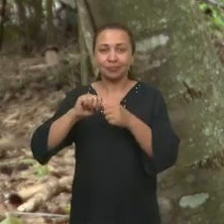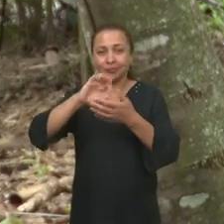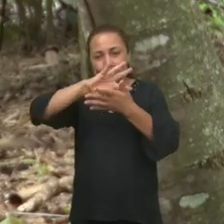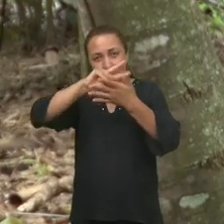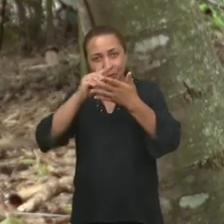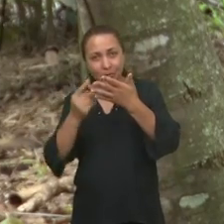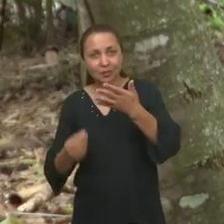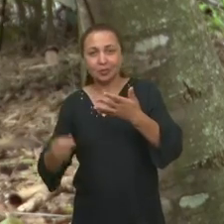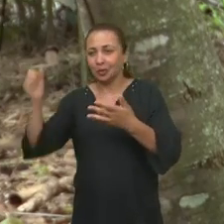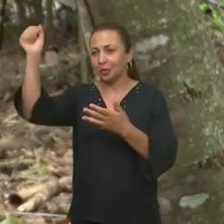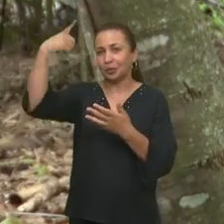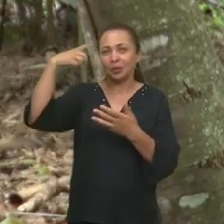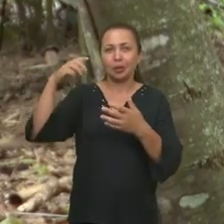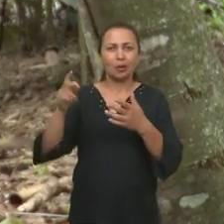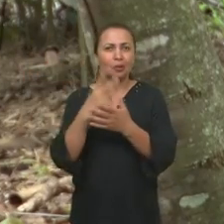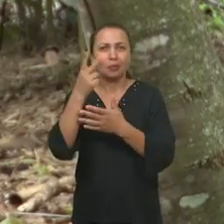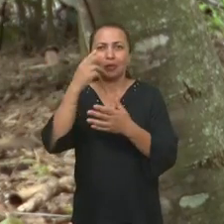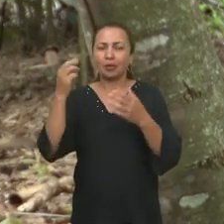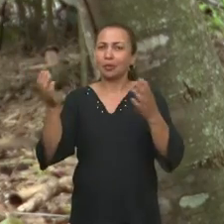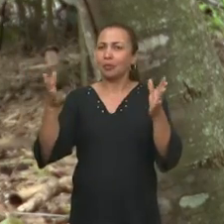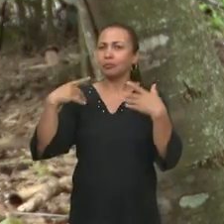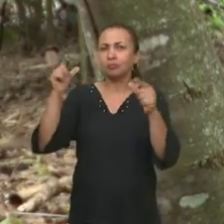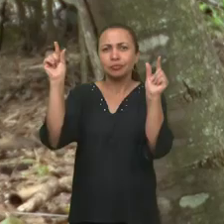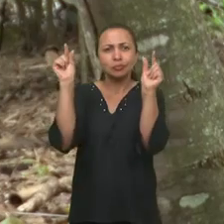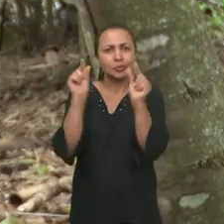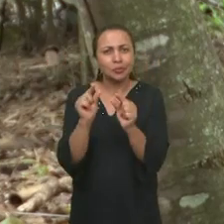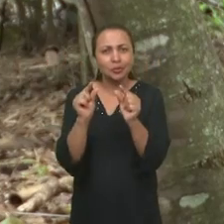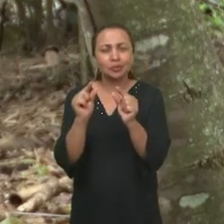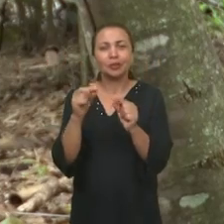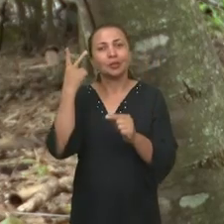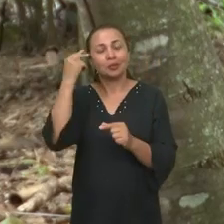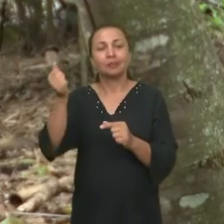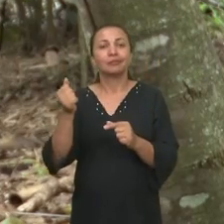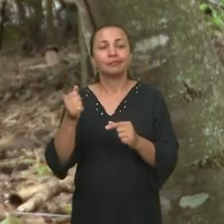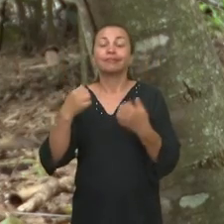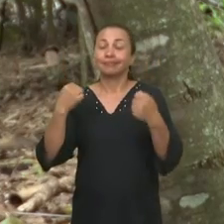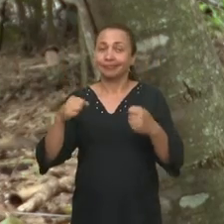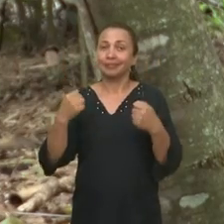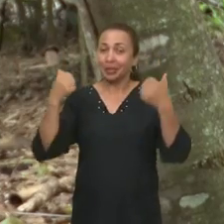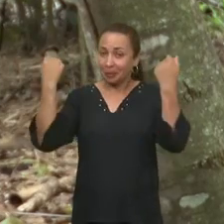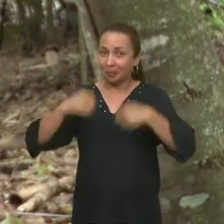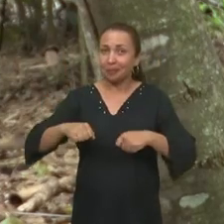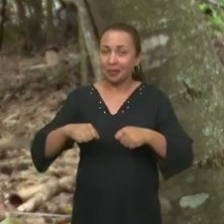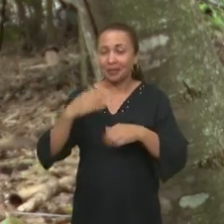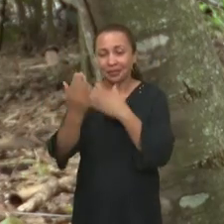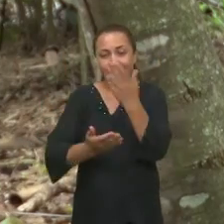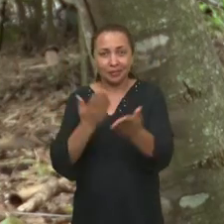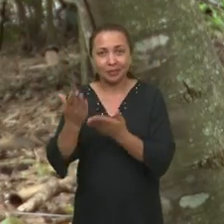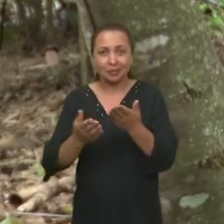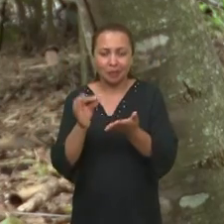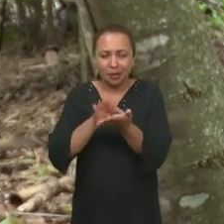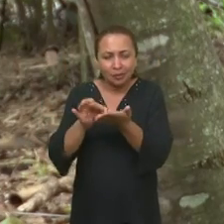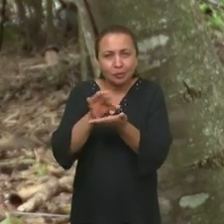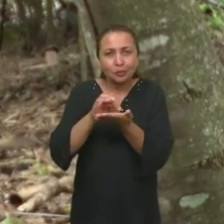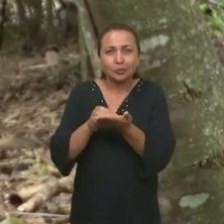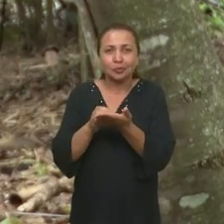de um desalinizador solar com custo de produção inferior ao convencional e que é capaz de fazer tratamento microbiológico